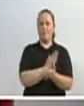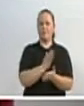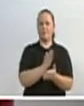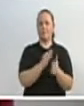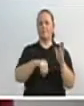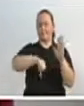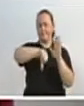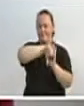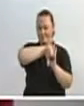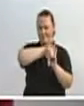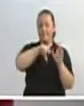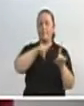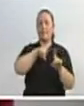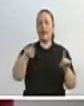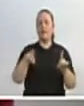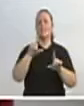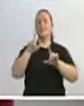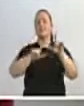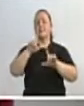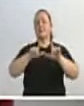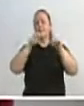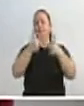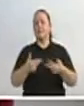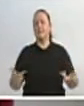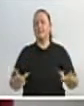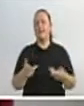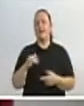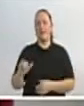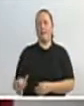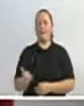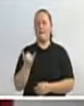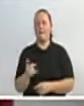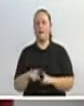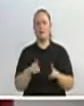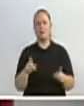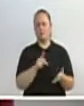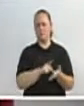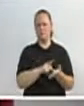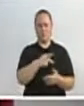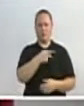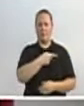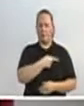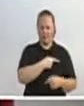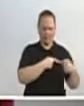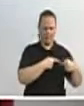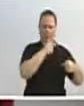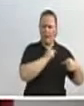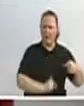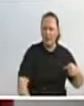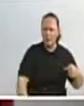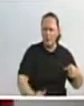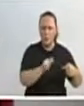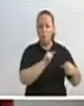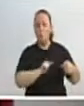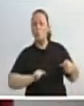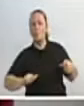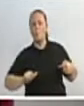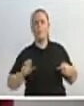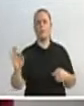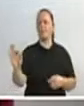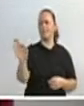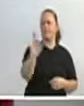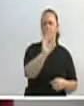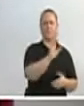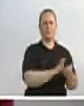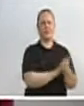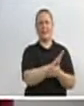mas a mídia se aproveita. E não existe nenhum partido limpo nesse país. Não tem nenhum. Tem nenhum. Verdade é essa. E